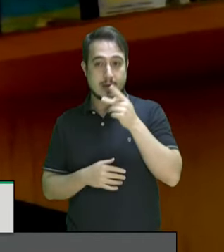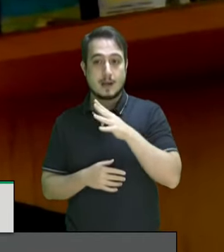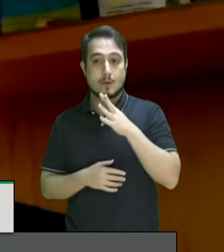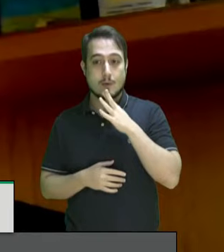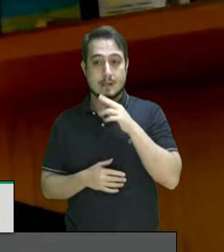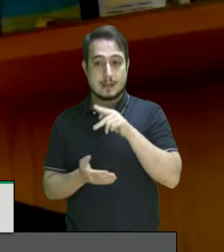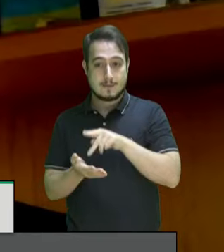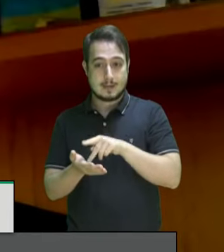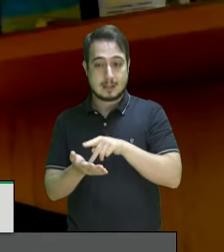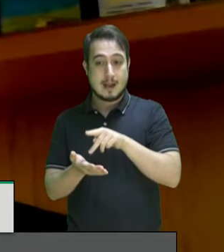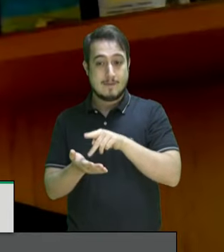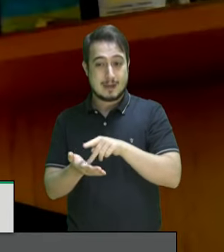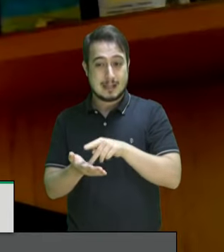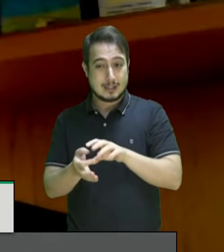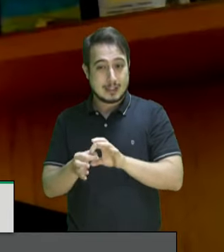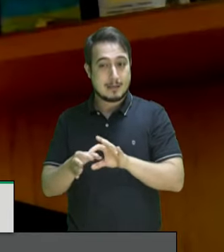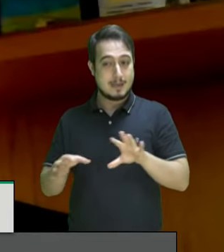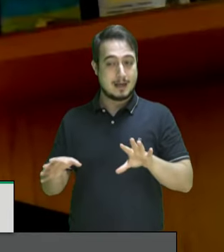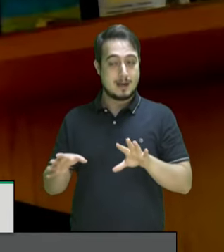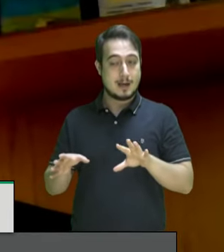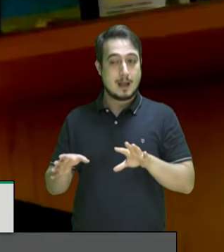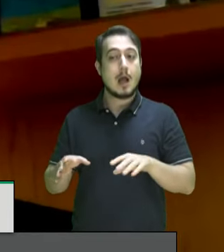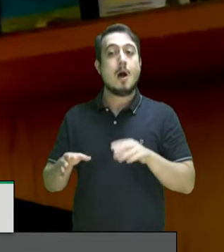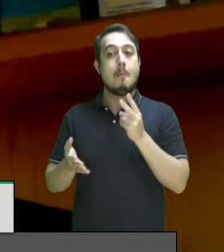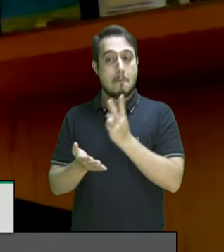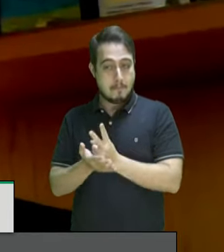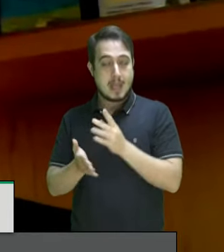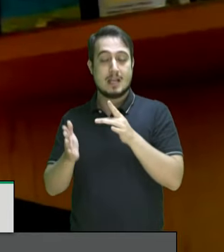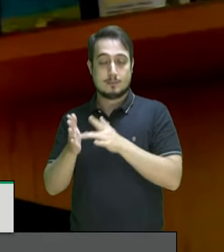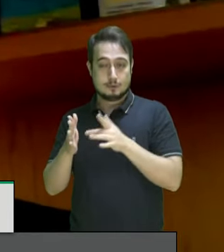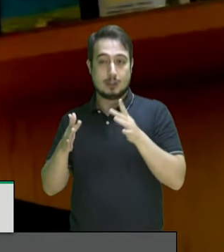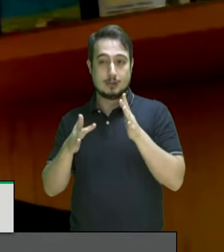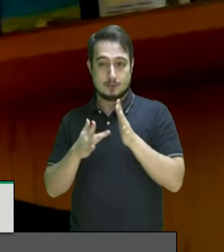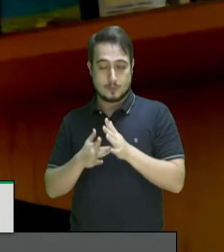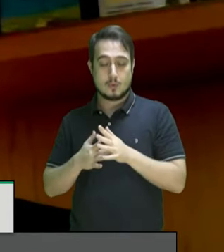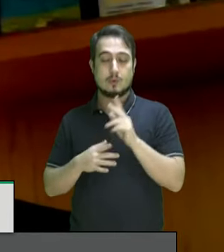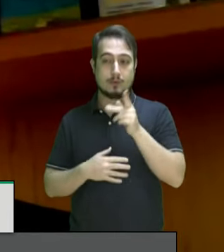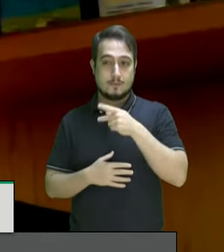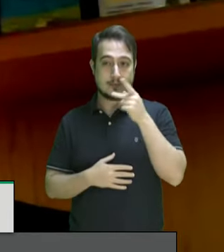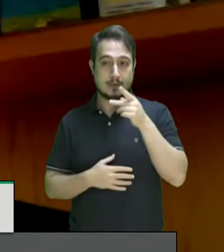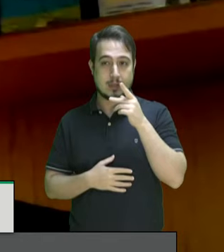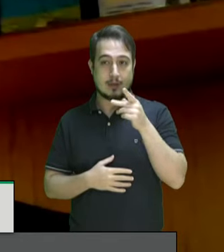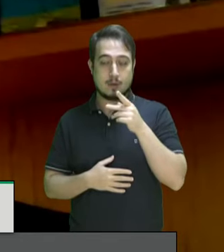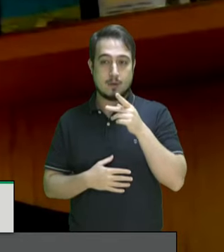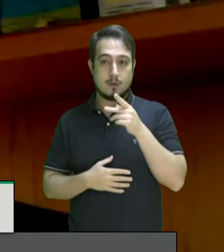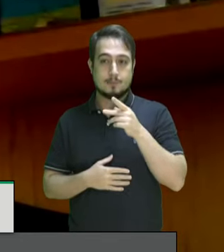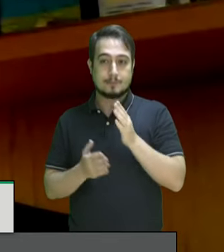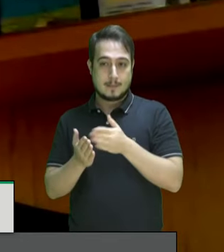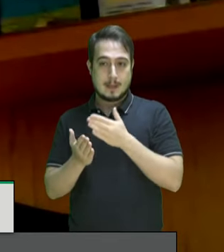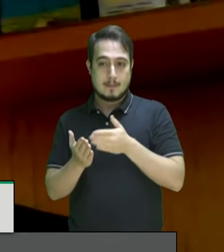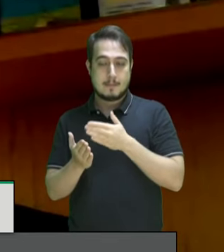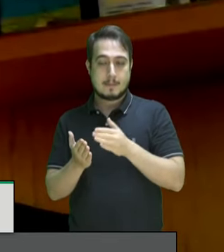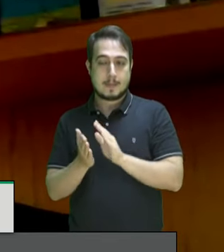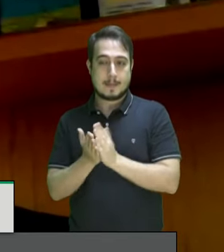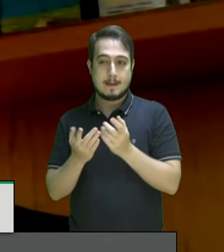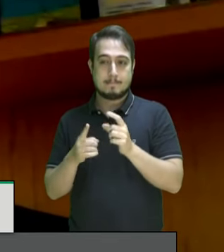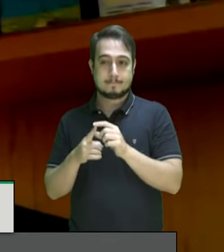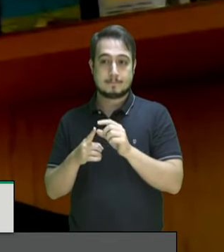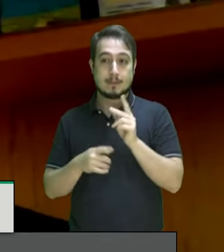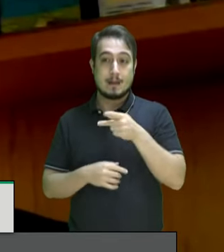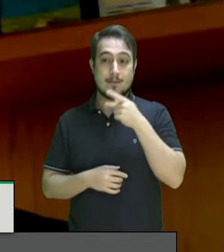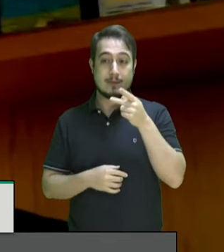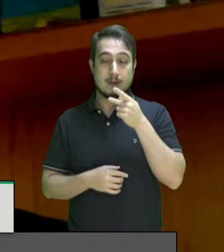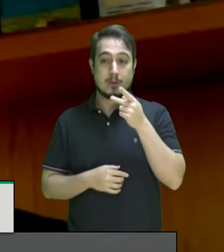verdade, a verdade vos libertará, foi aquele que no Evangelho de Lucas e de Mateus disse as palavras